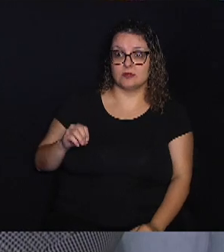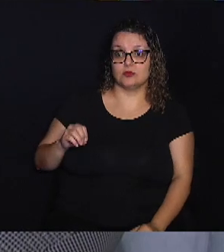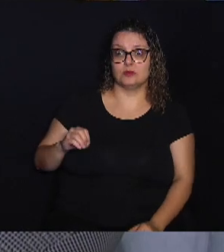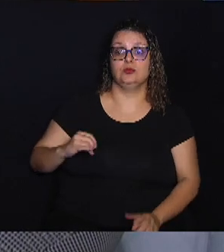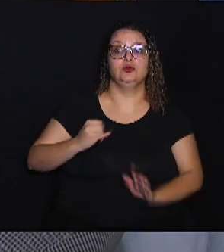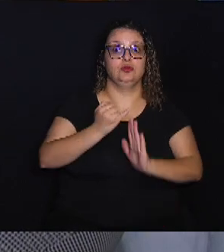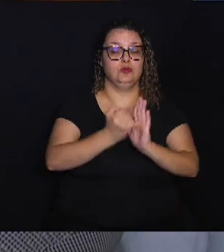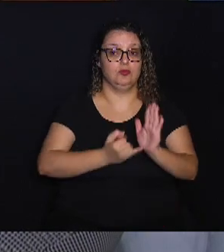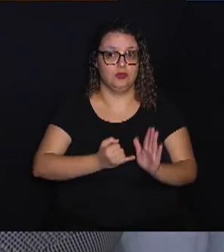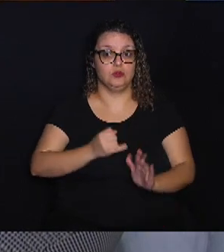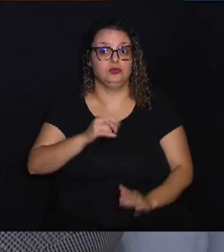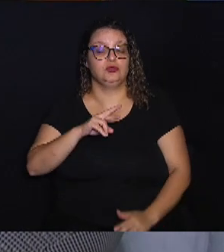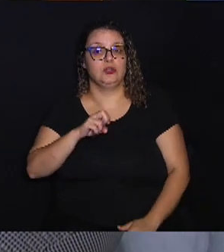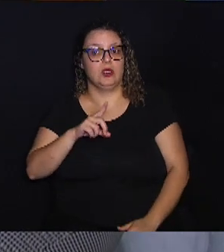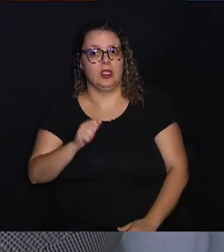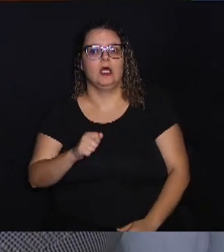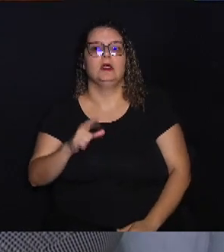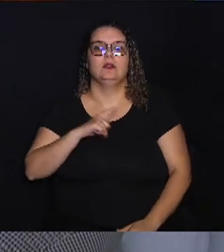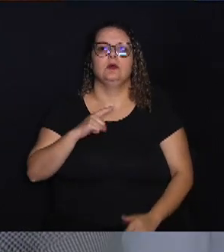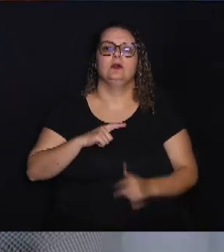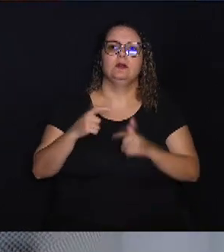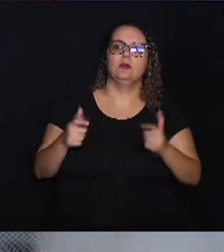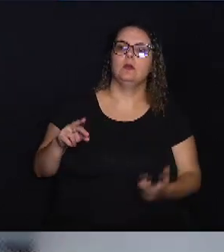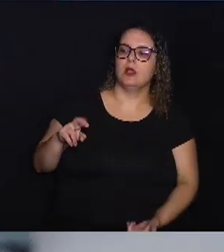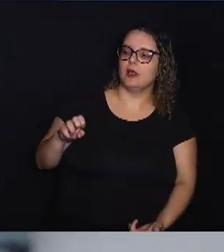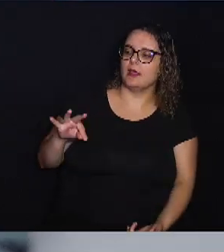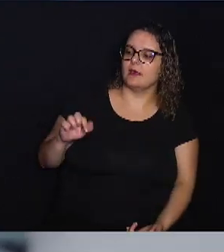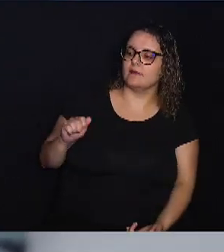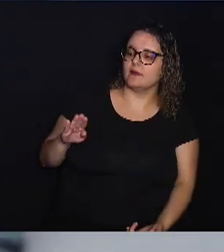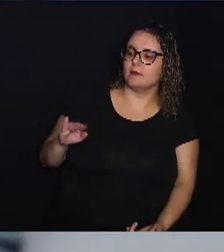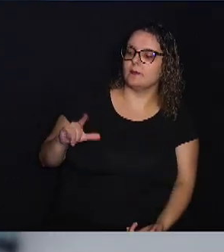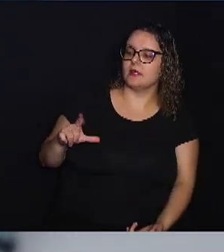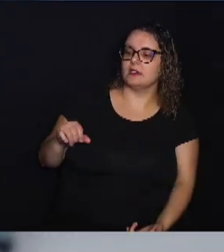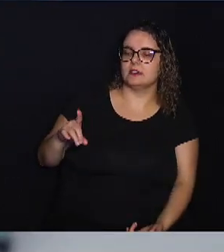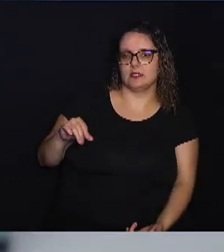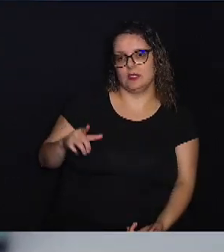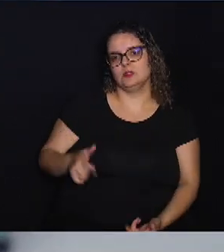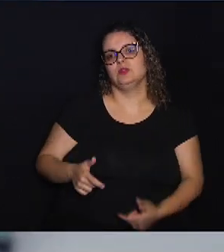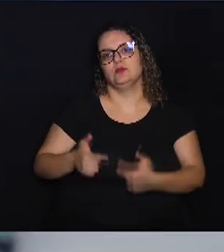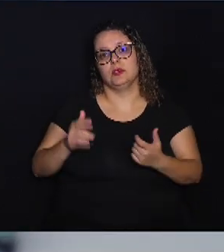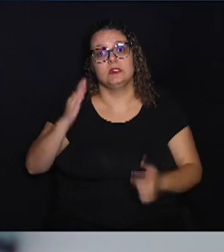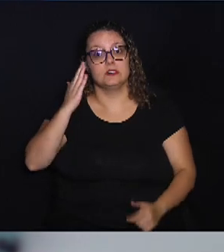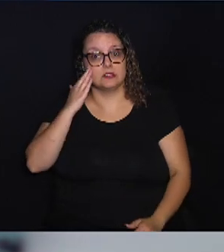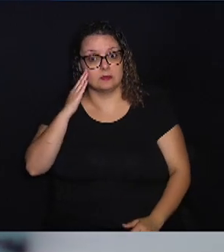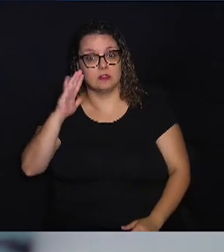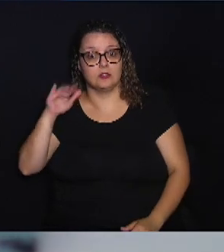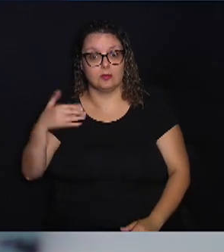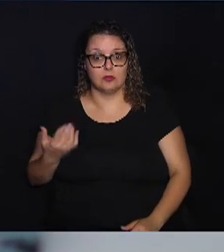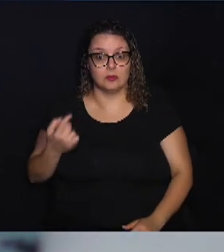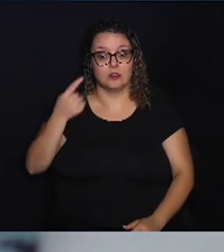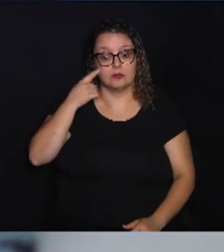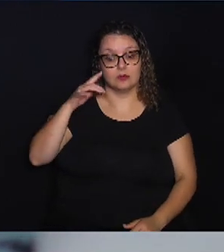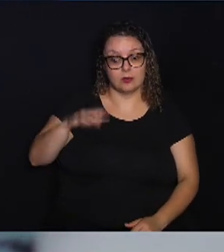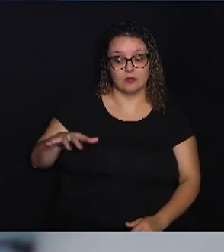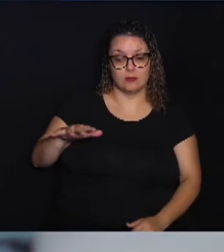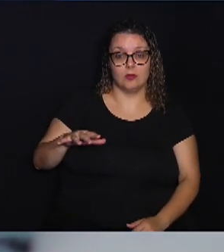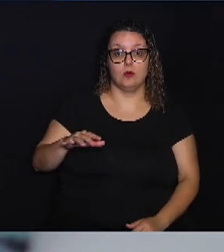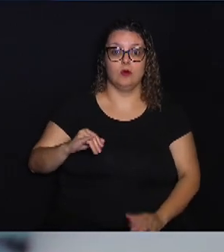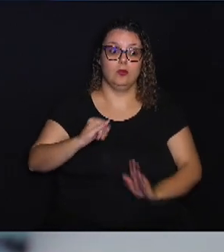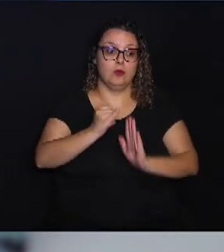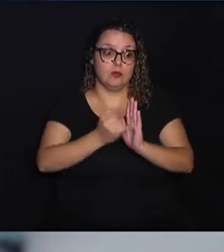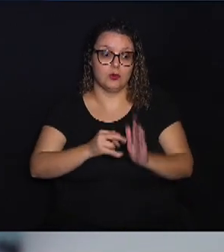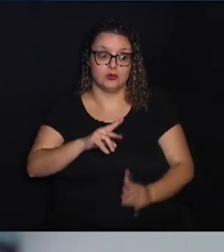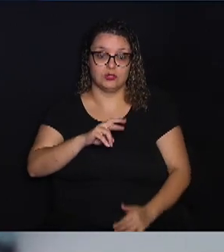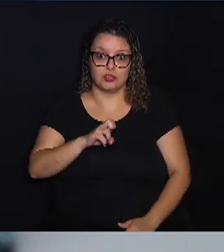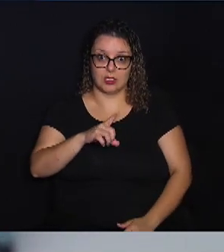Isso faz com que você tenha uma maior rentabilidade. Porque a gente sabe que quando você deduz o imposto de renda, dependendo do